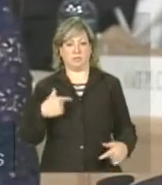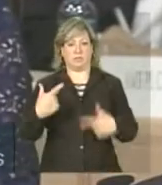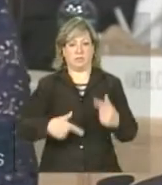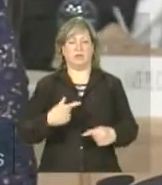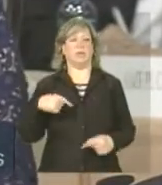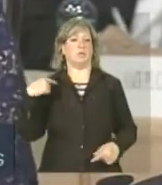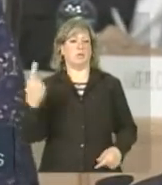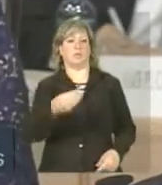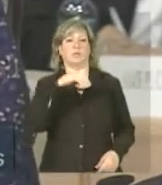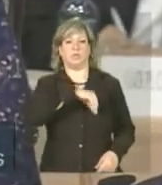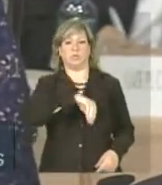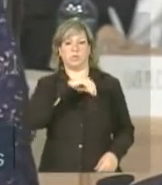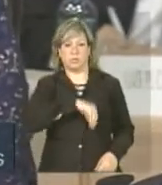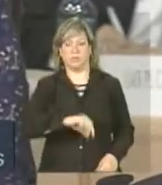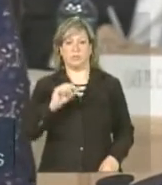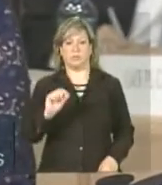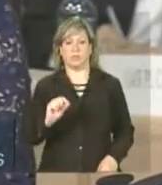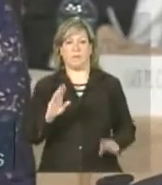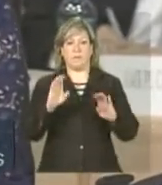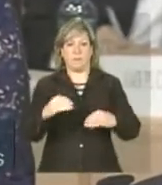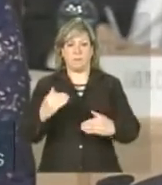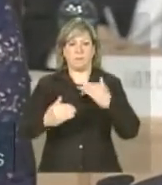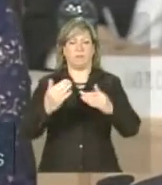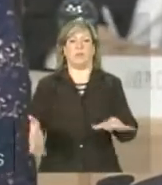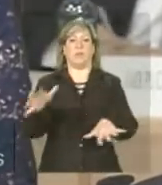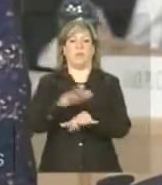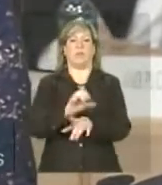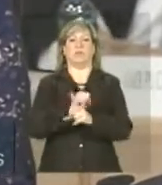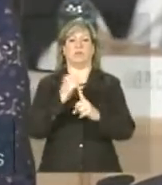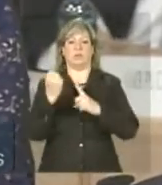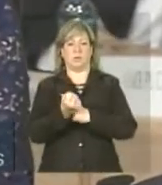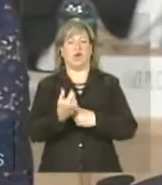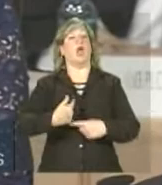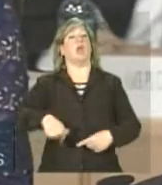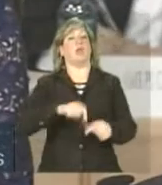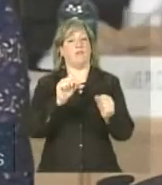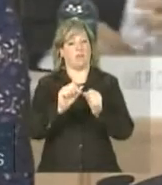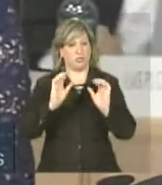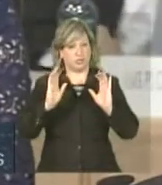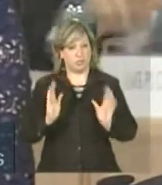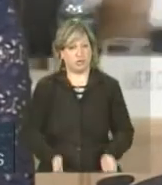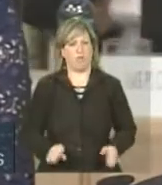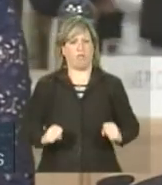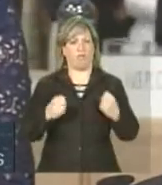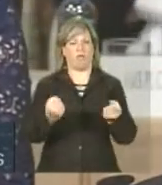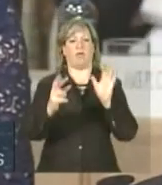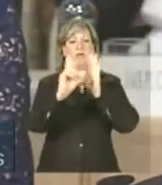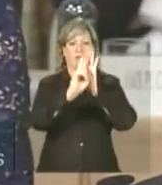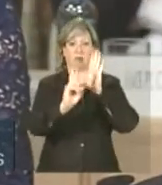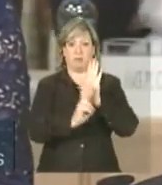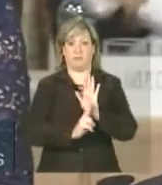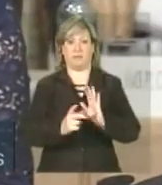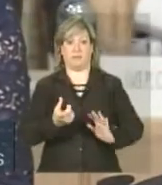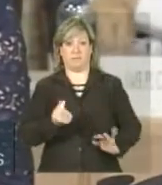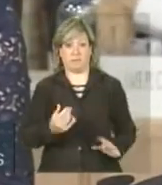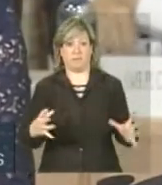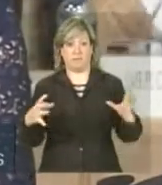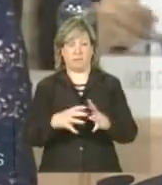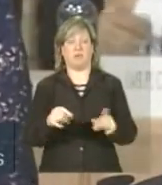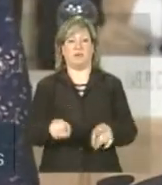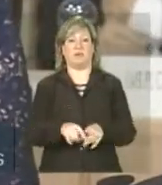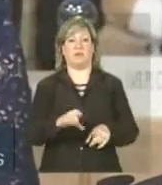renda e inclusão social. Fizemos da rigorosa regulamentação financeira e da